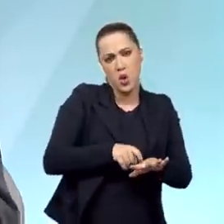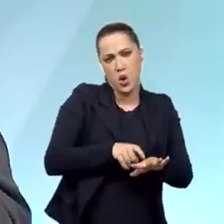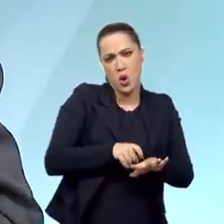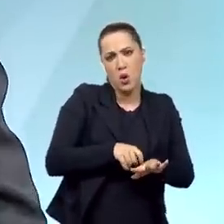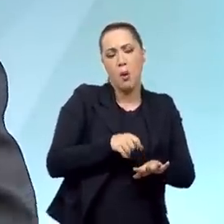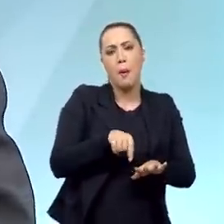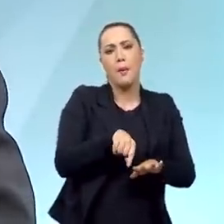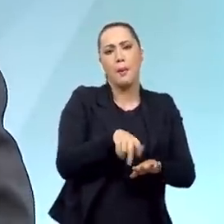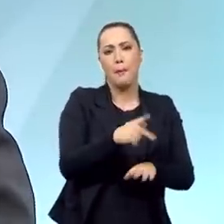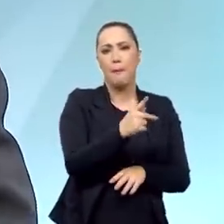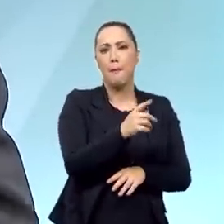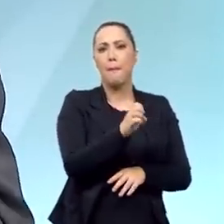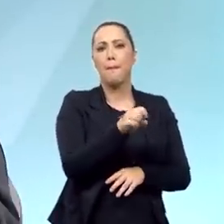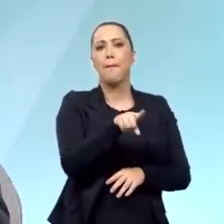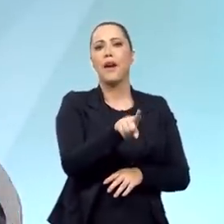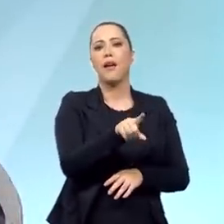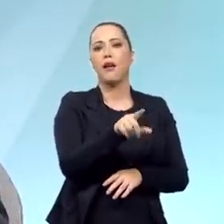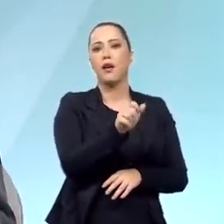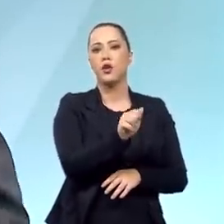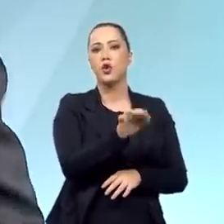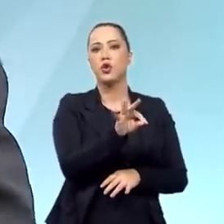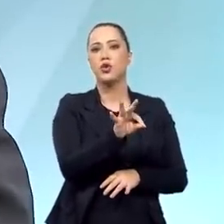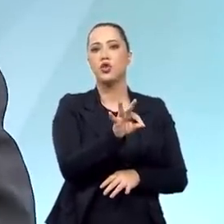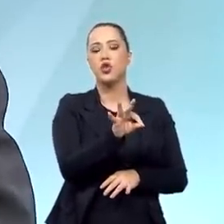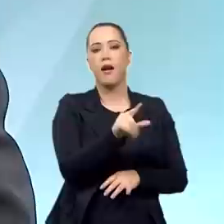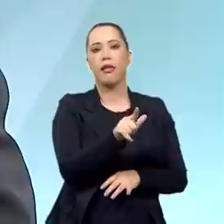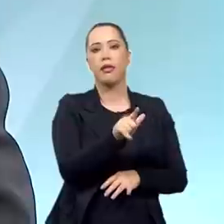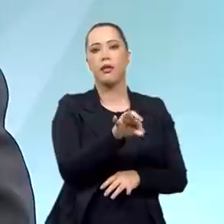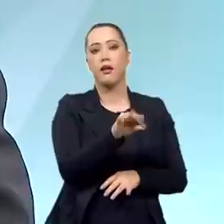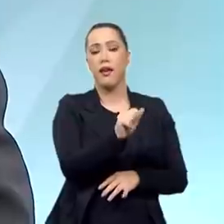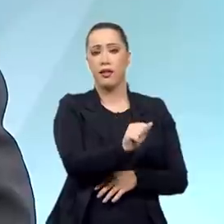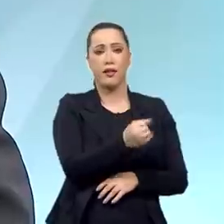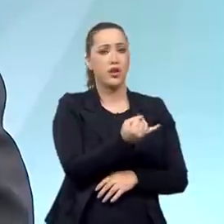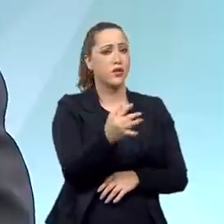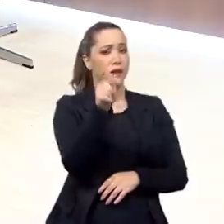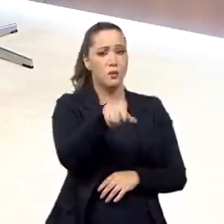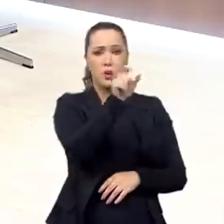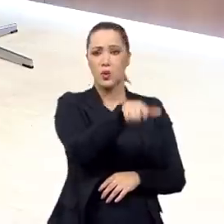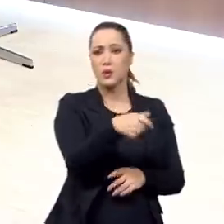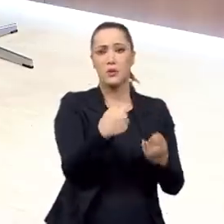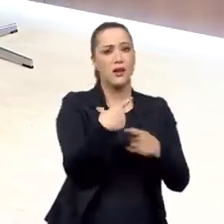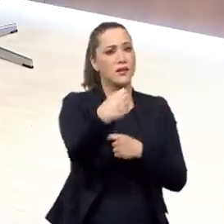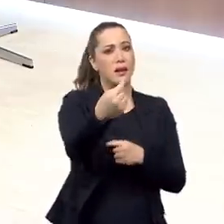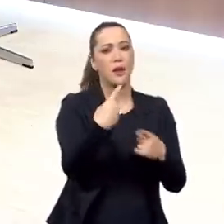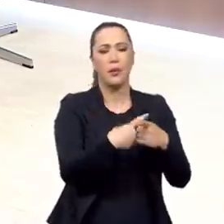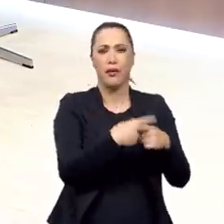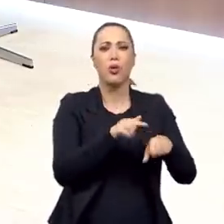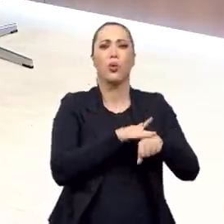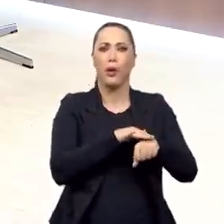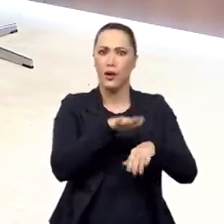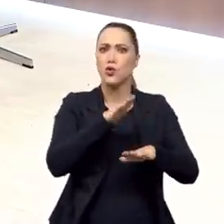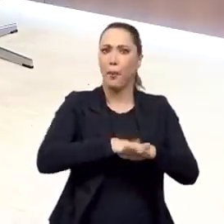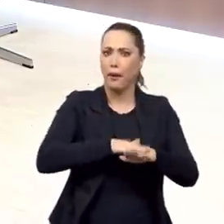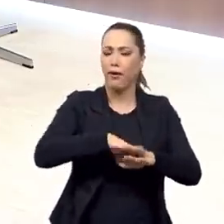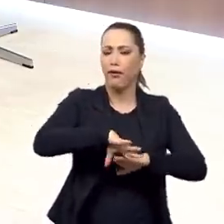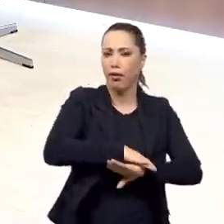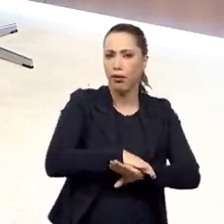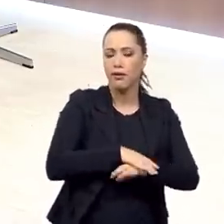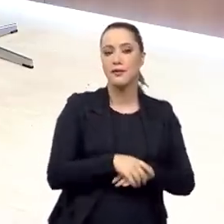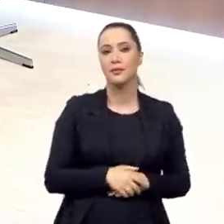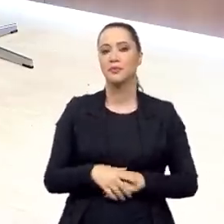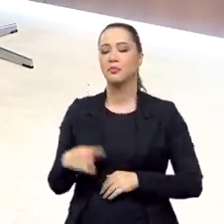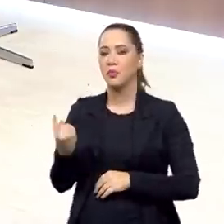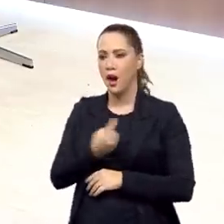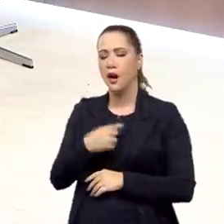né, ou pé de trincheira, que deu baixa a muito americano. Isso é uma história bastante interessante, E por falar em histórias interessantes, nós